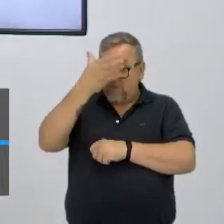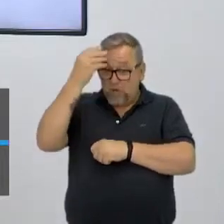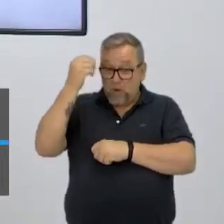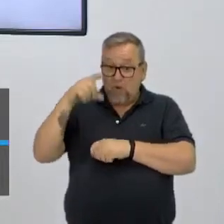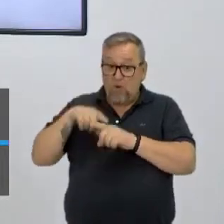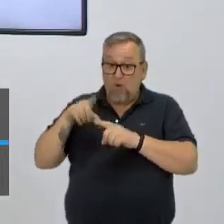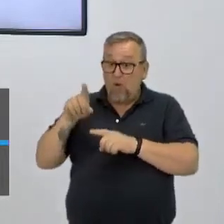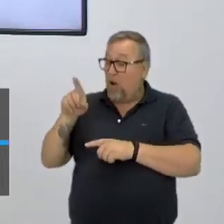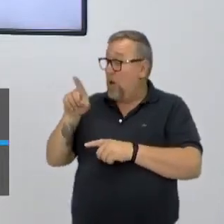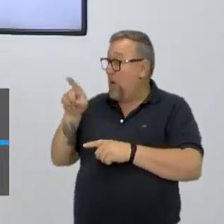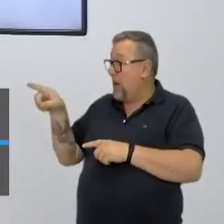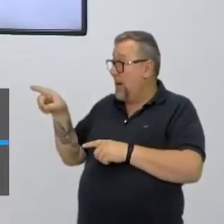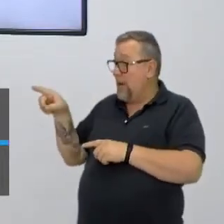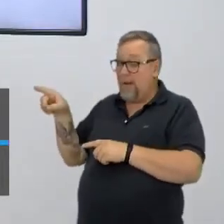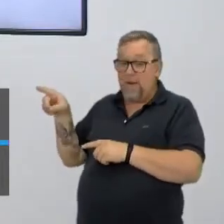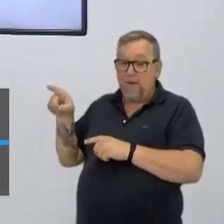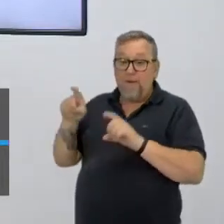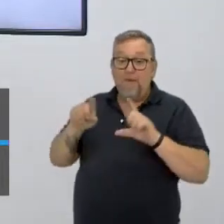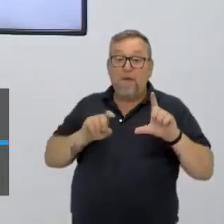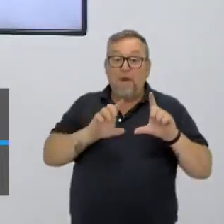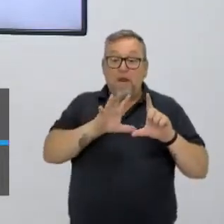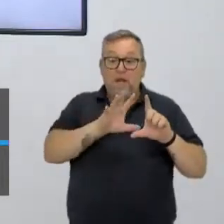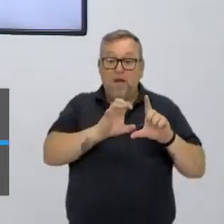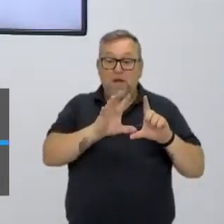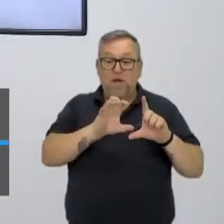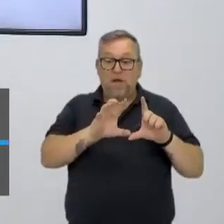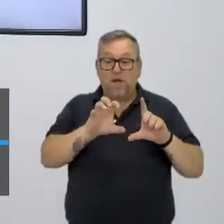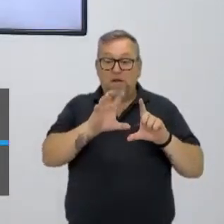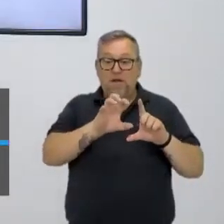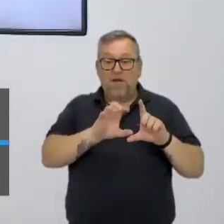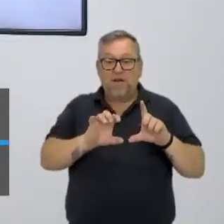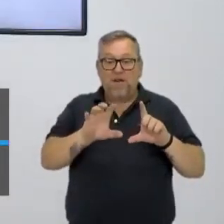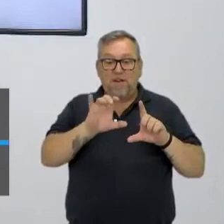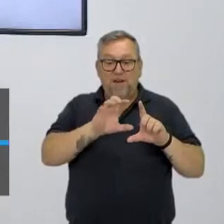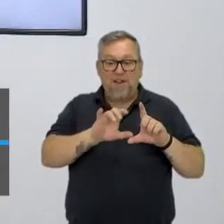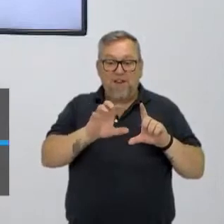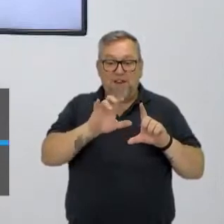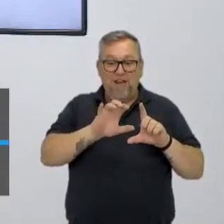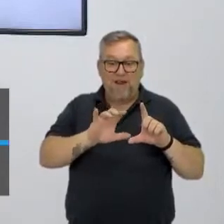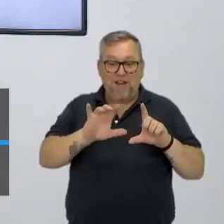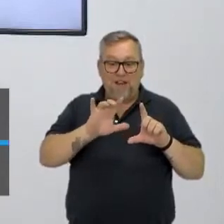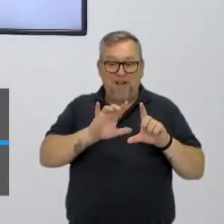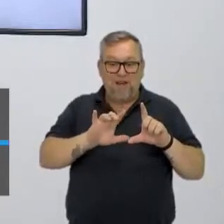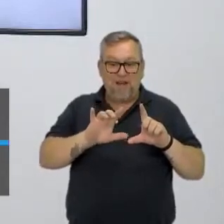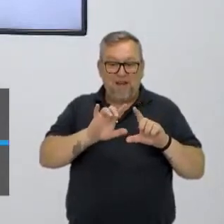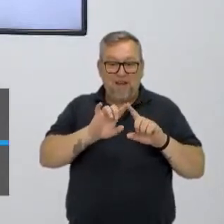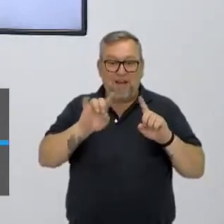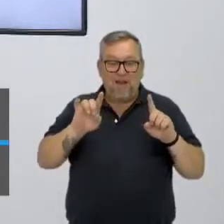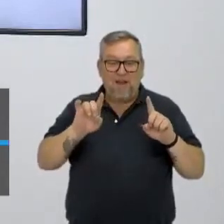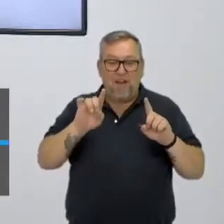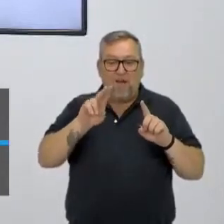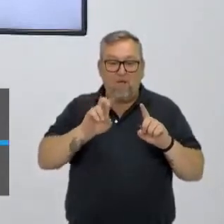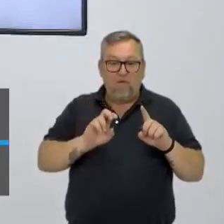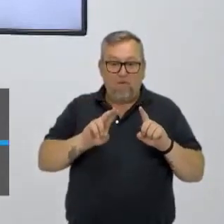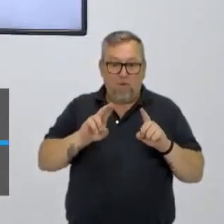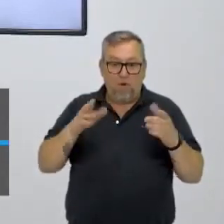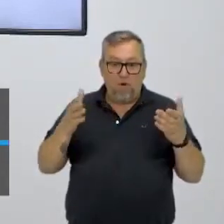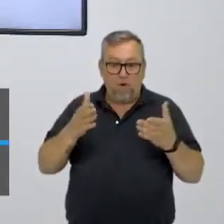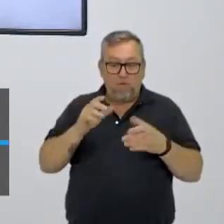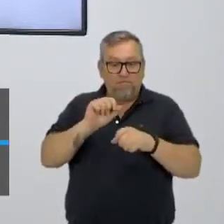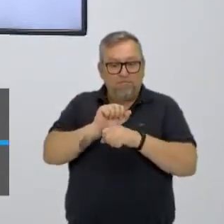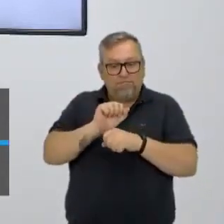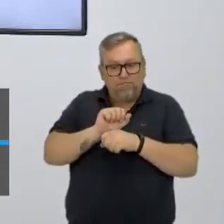está aparecendo aqui para você também o QR Code, o link para você fazer a avaliação dessa aula. Eu vou, agora dá um